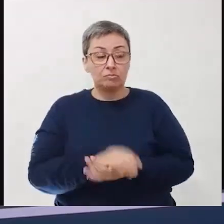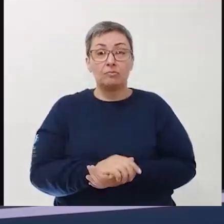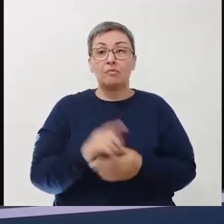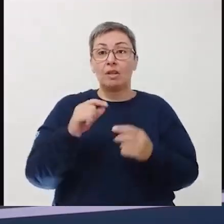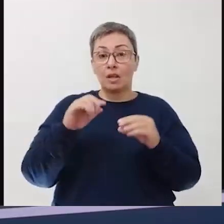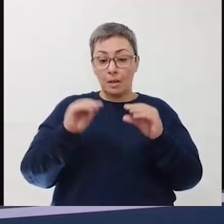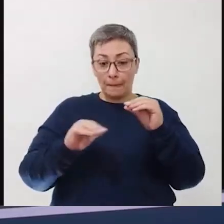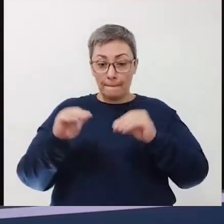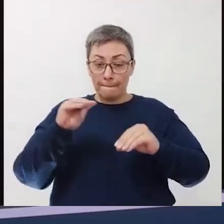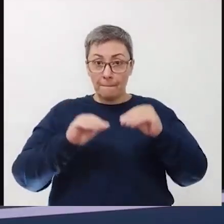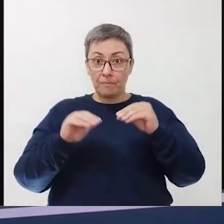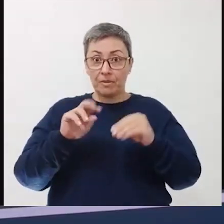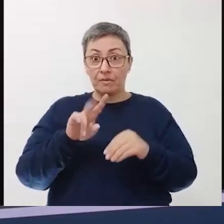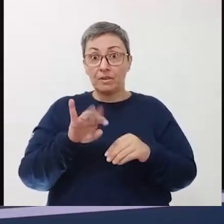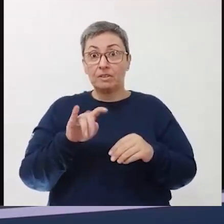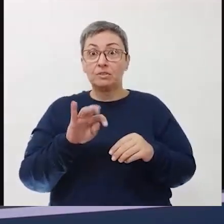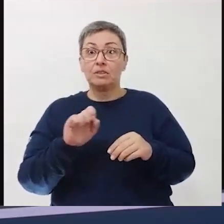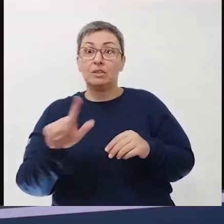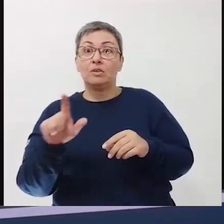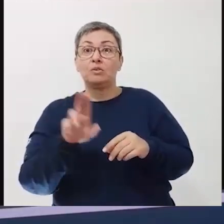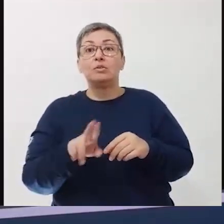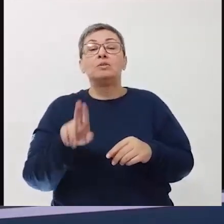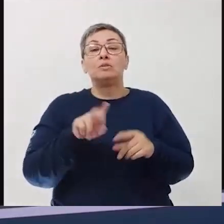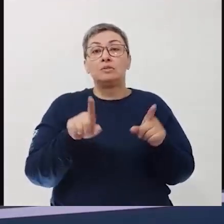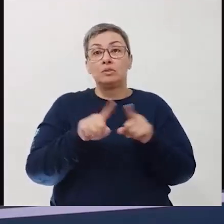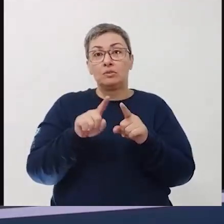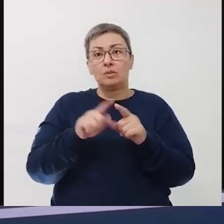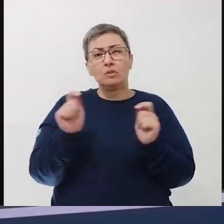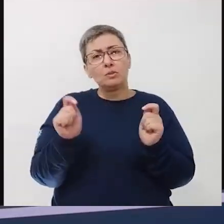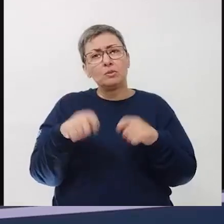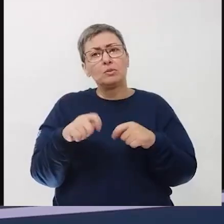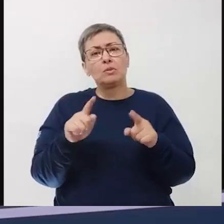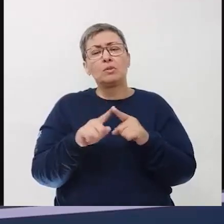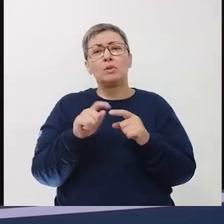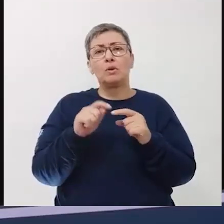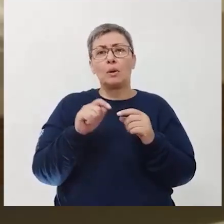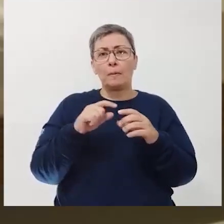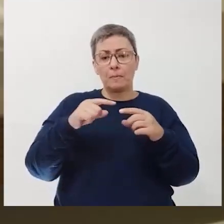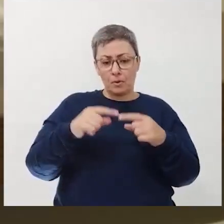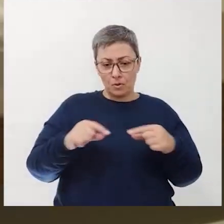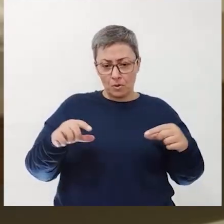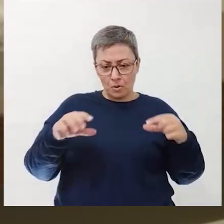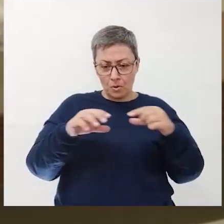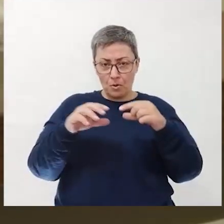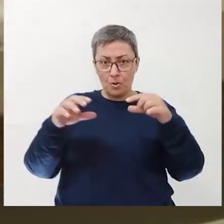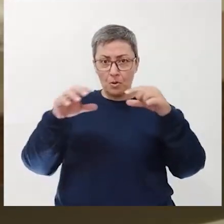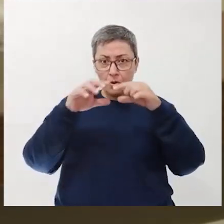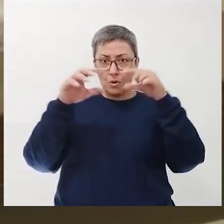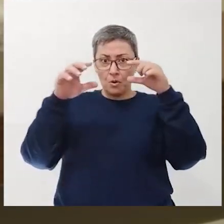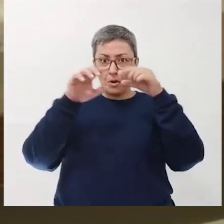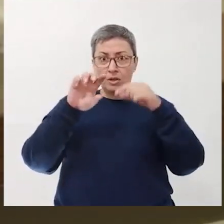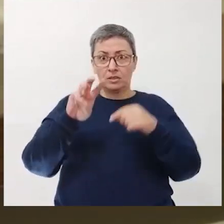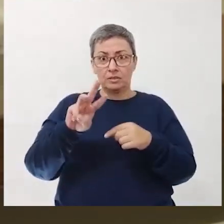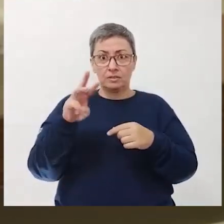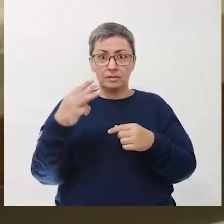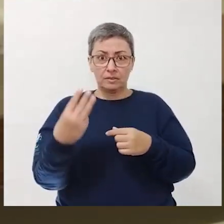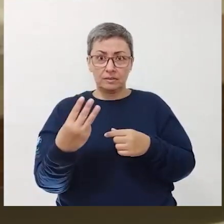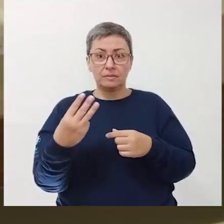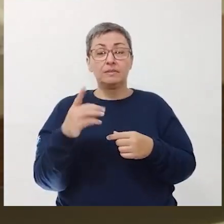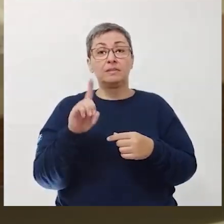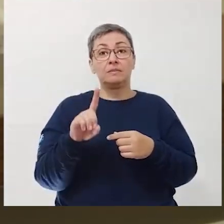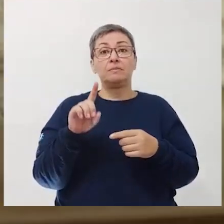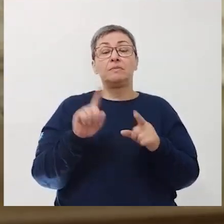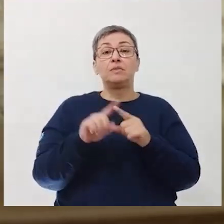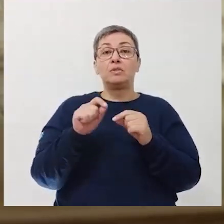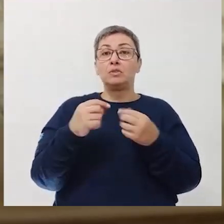visíveis. A modelagem virtual também foi utilizada, o que tornou possível imprimir a cópia do crânio numa impressora 3D.